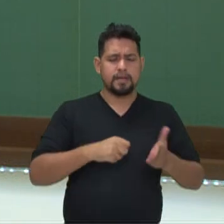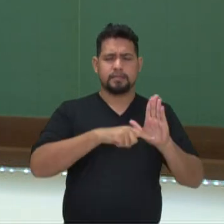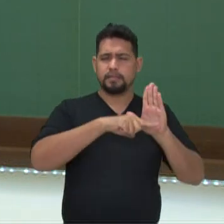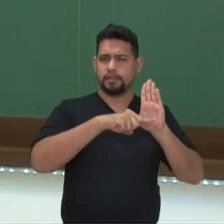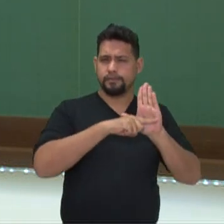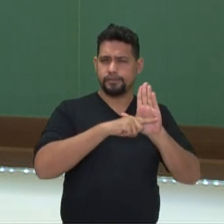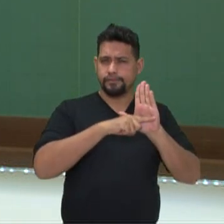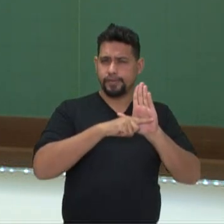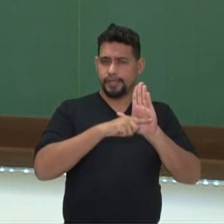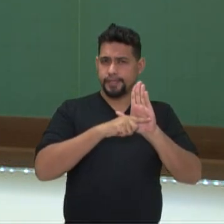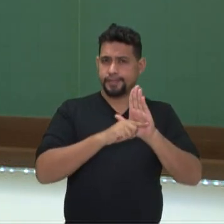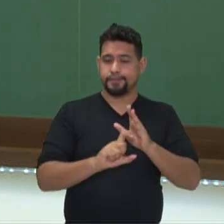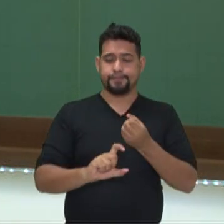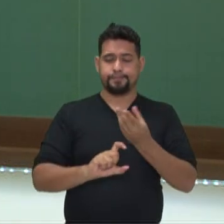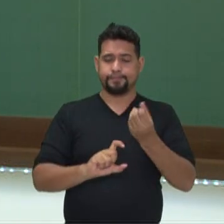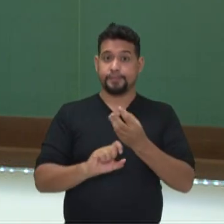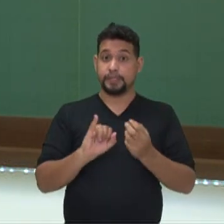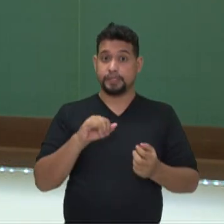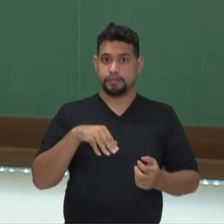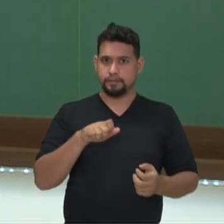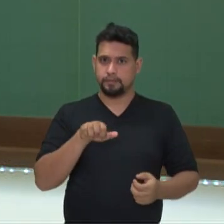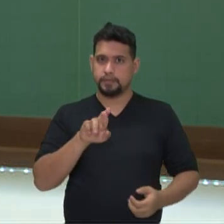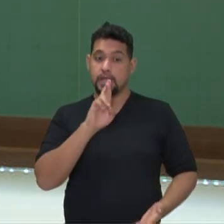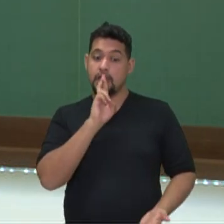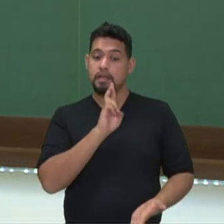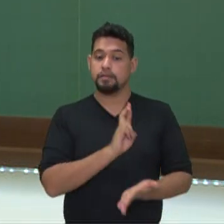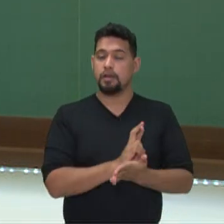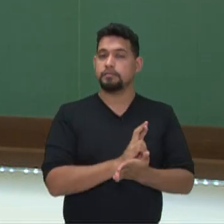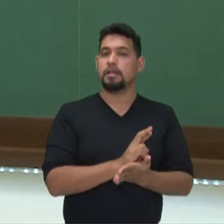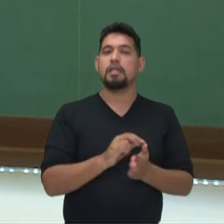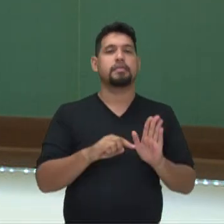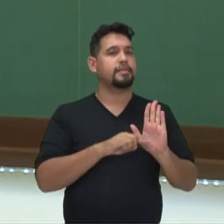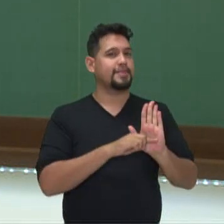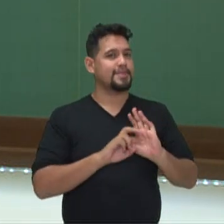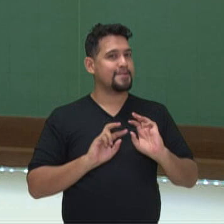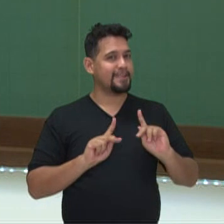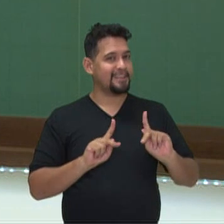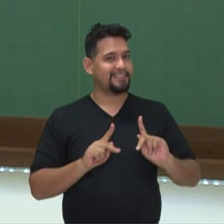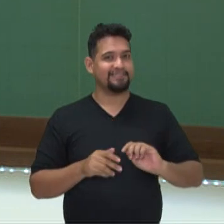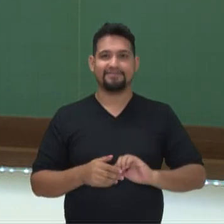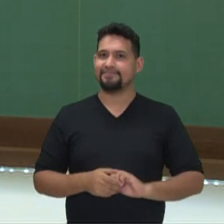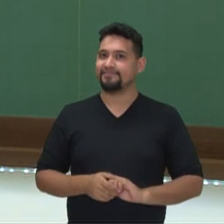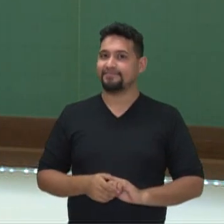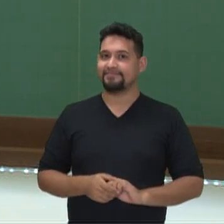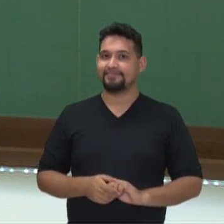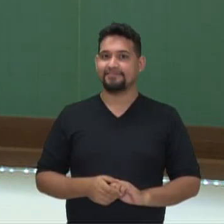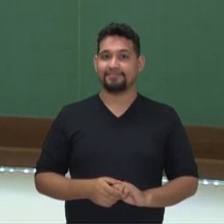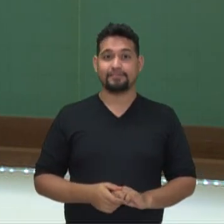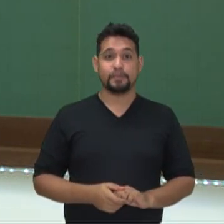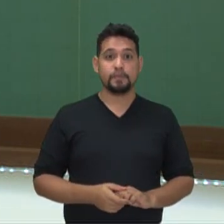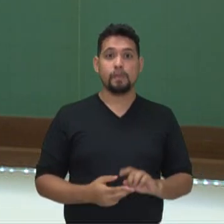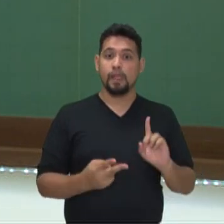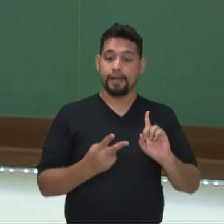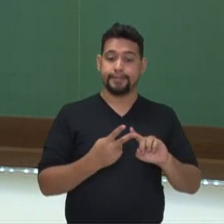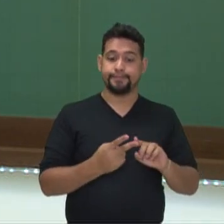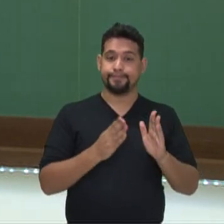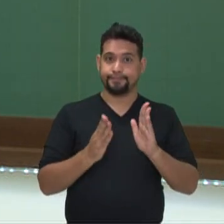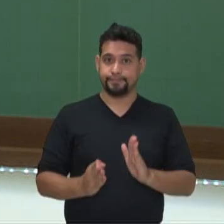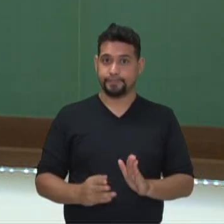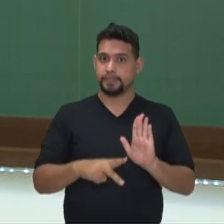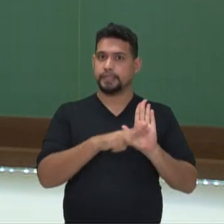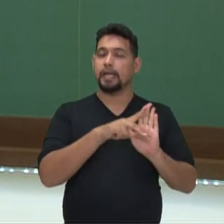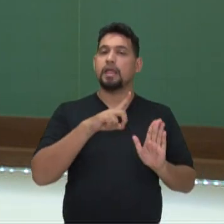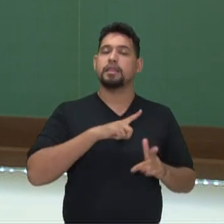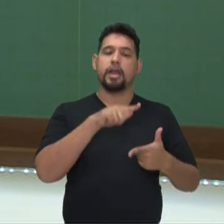expoente ímpar dá um resultado negativa. Na segunda propriedade nós temos